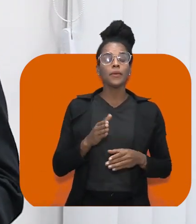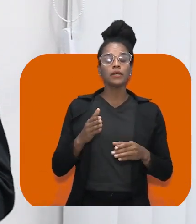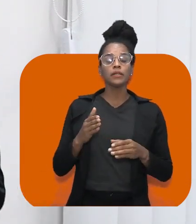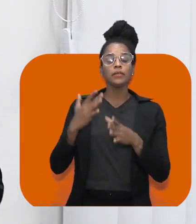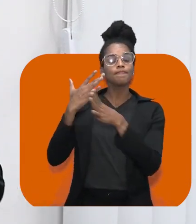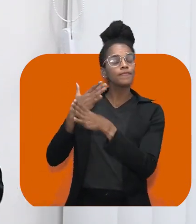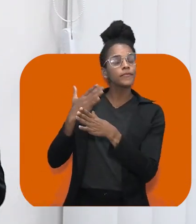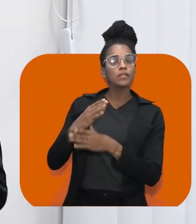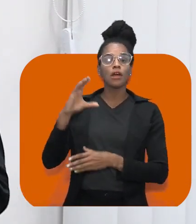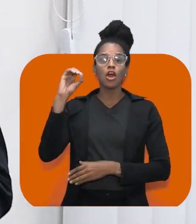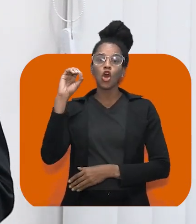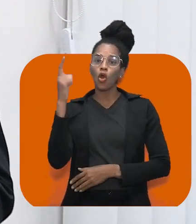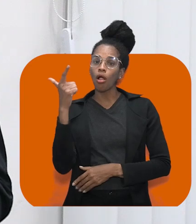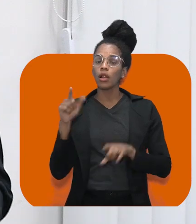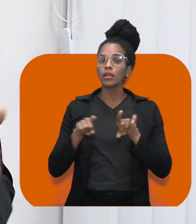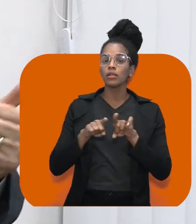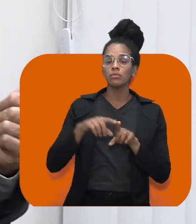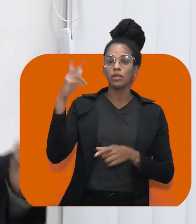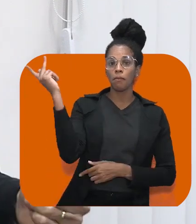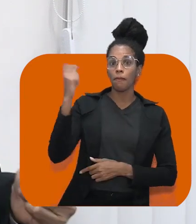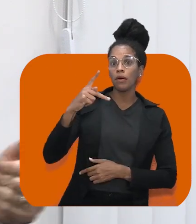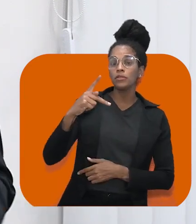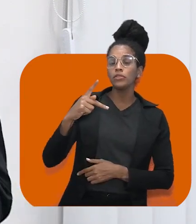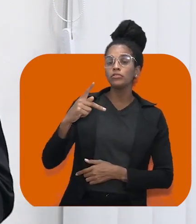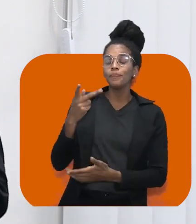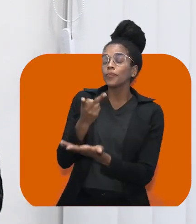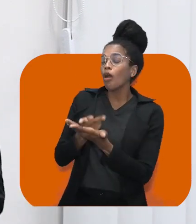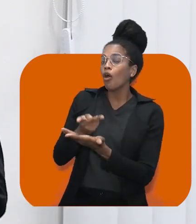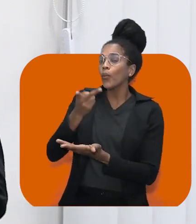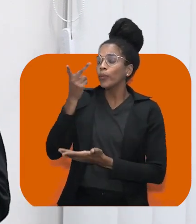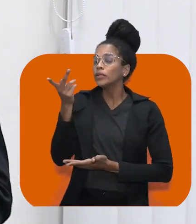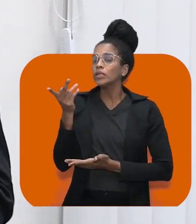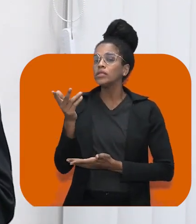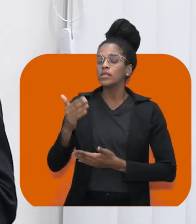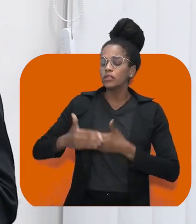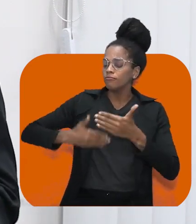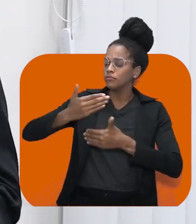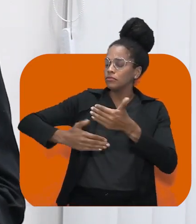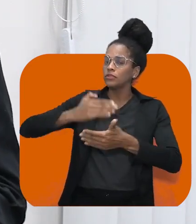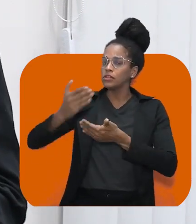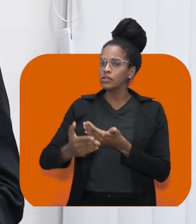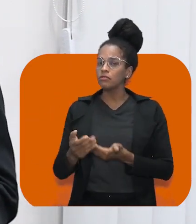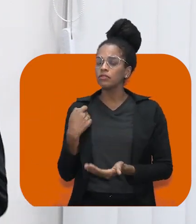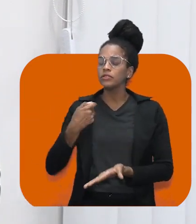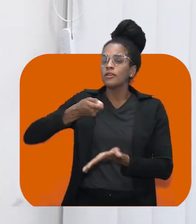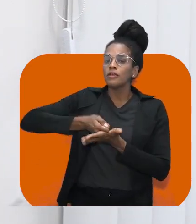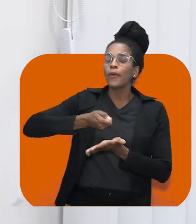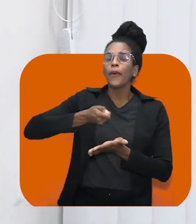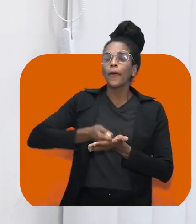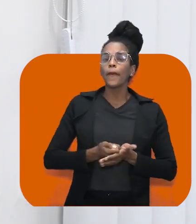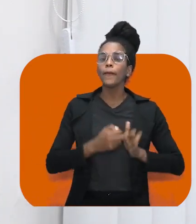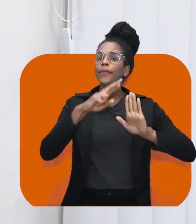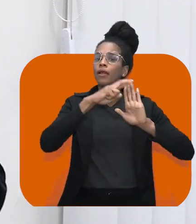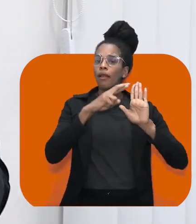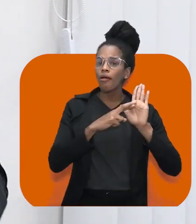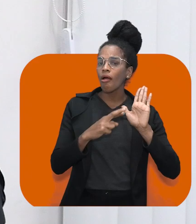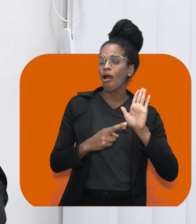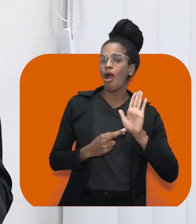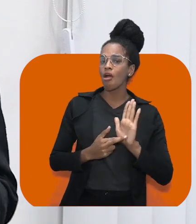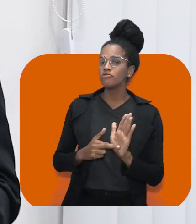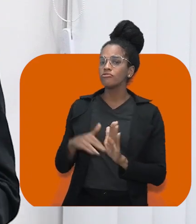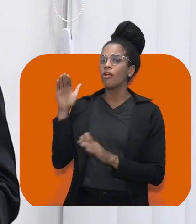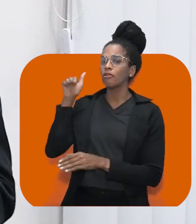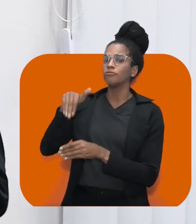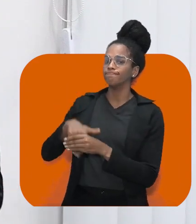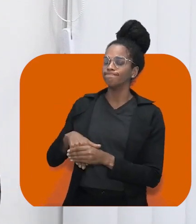justiça para que os pleitos nos municípios de Olinda e Paulista transcorressem em atendimento às normas eleitorais. Esse trabalho